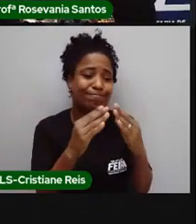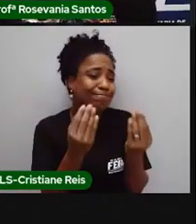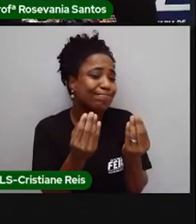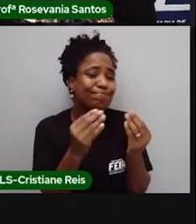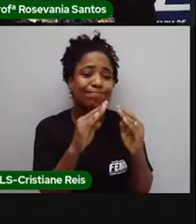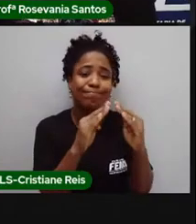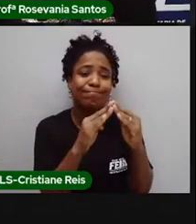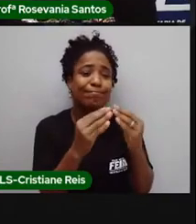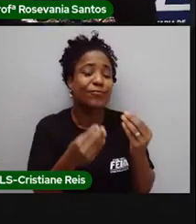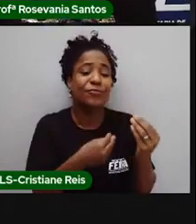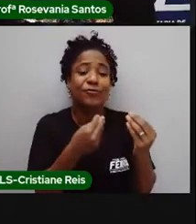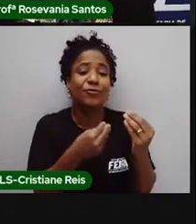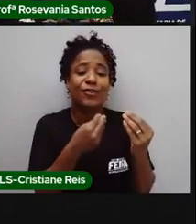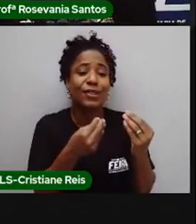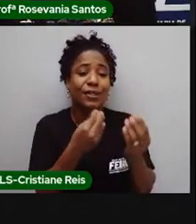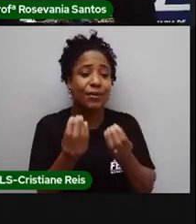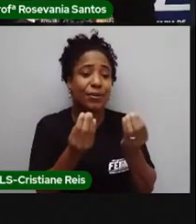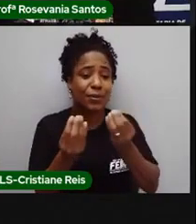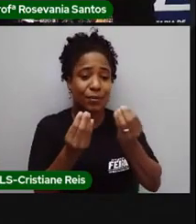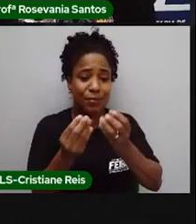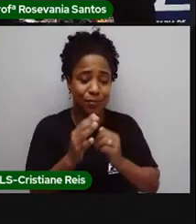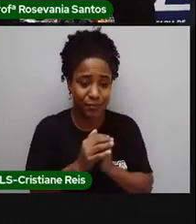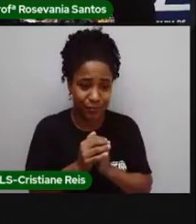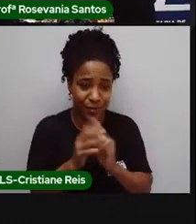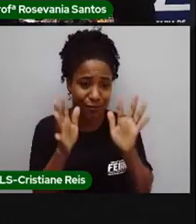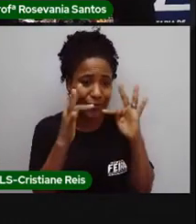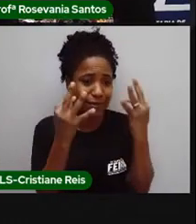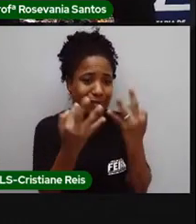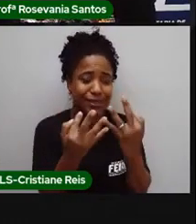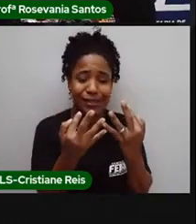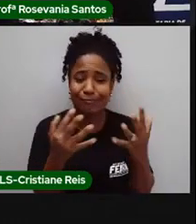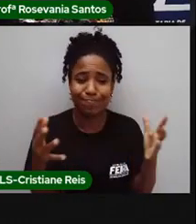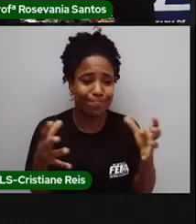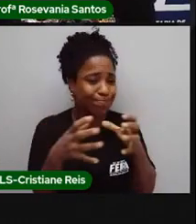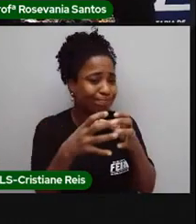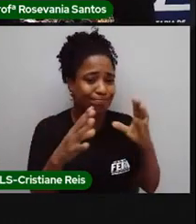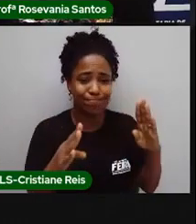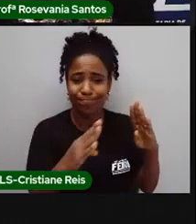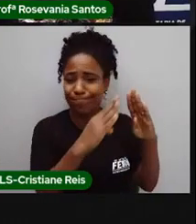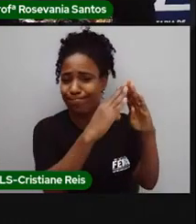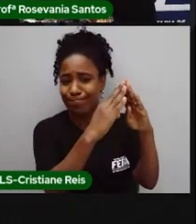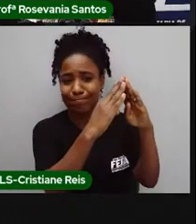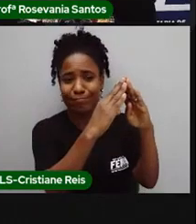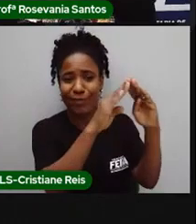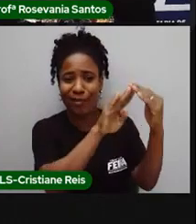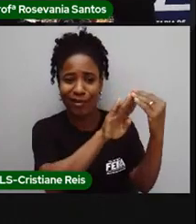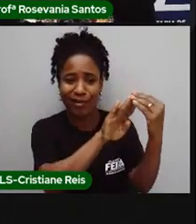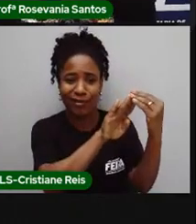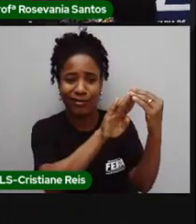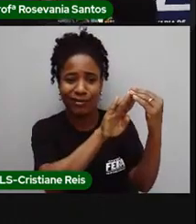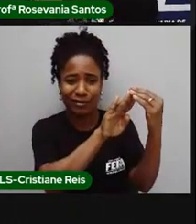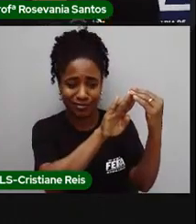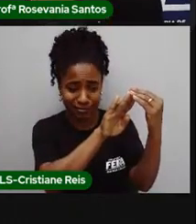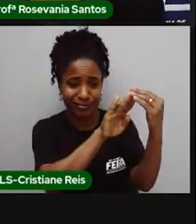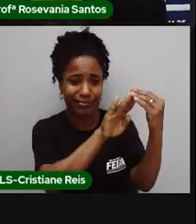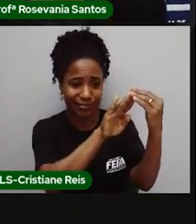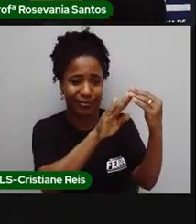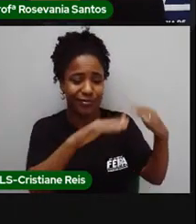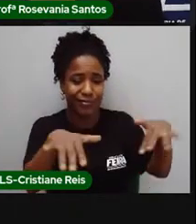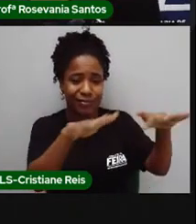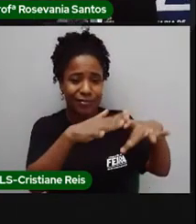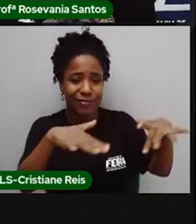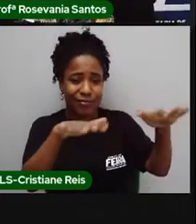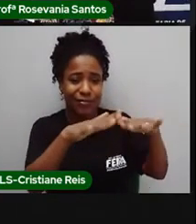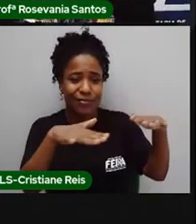é onde vive uma família de alguém, e que é o seu refúgio, é o seu espaço ali, é o seu